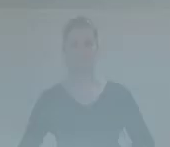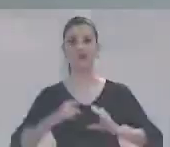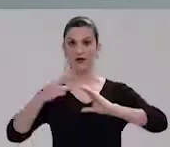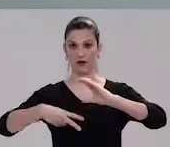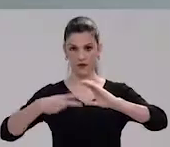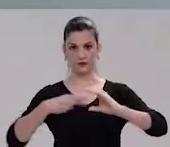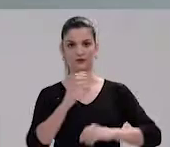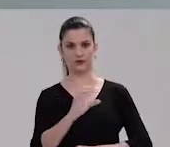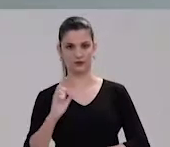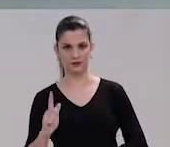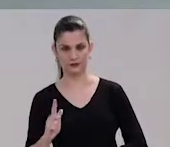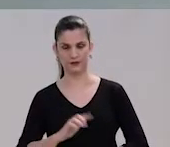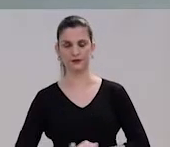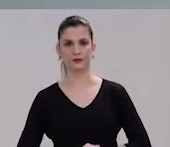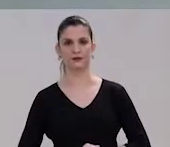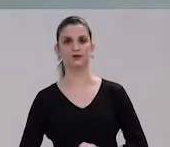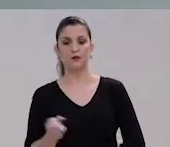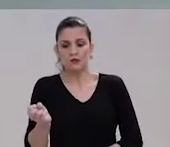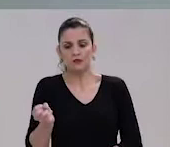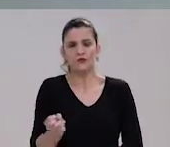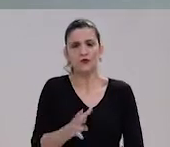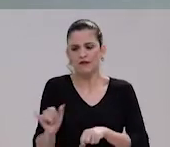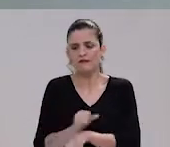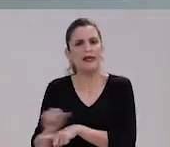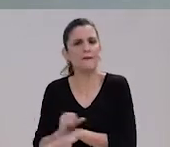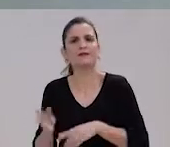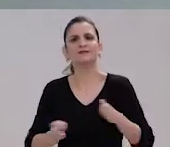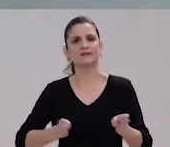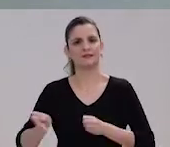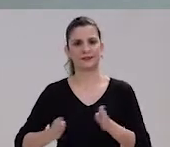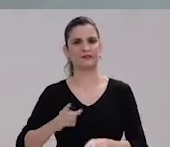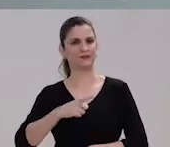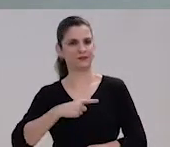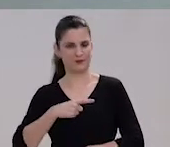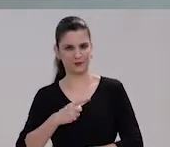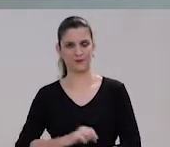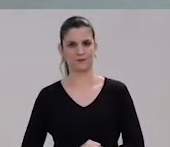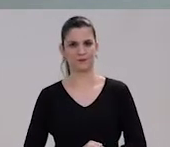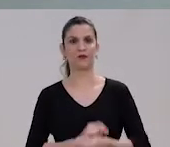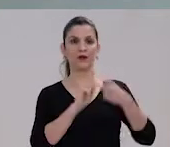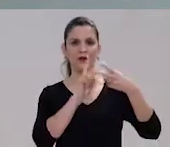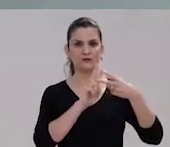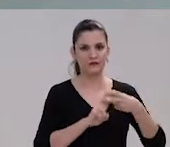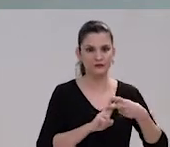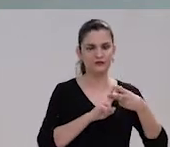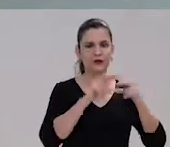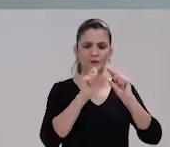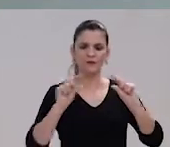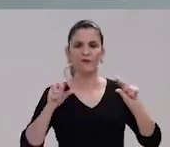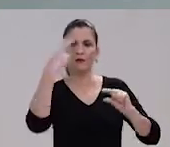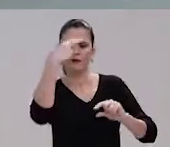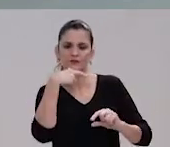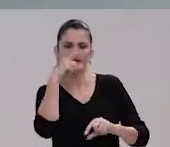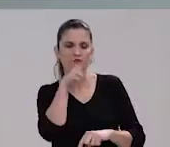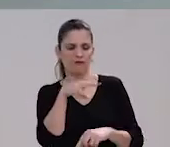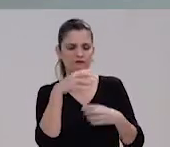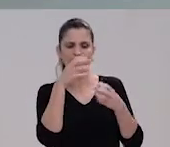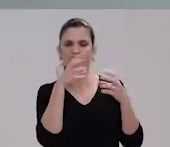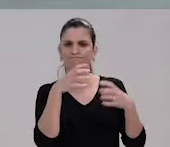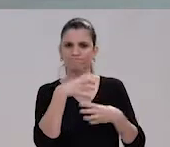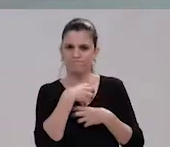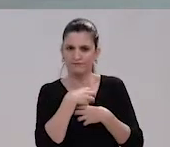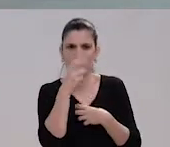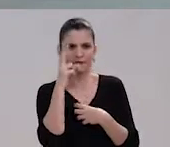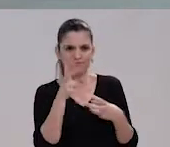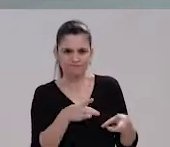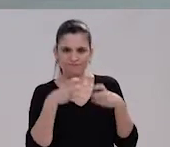A Câmara de Vereadores de Campo Grande adotou mais uma ferramenta de acessibilidade. A hashtag PraSegoVer está sendo